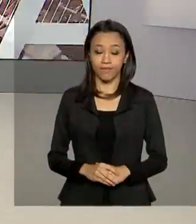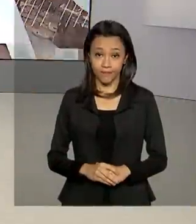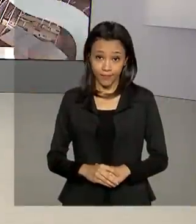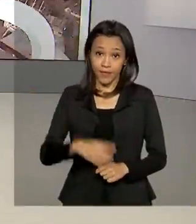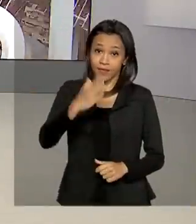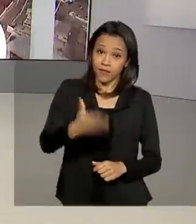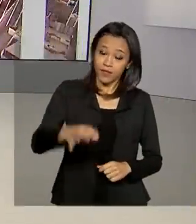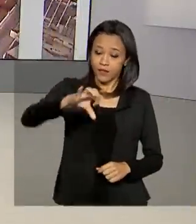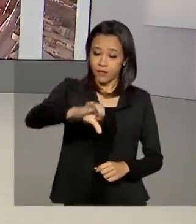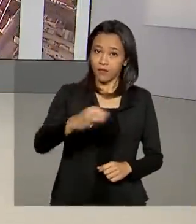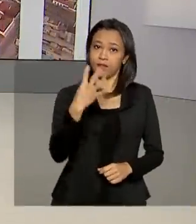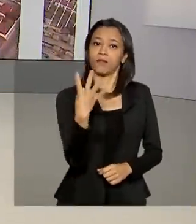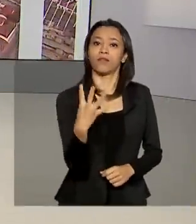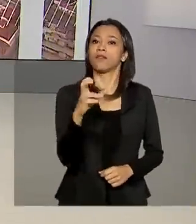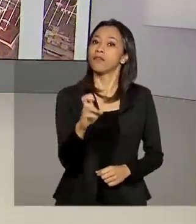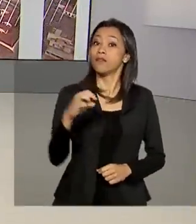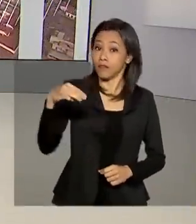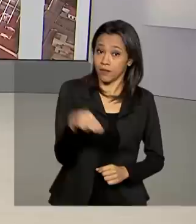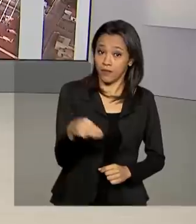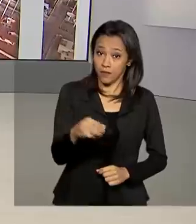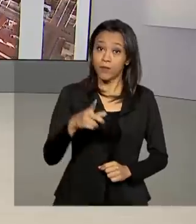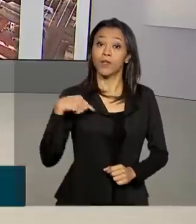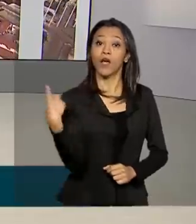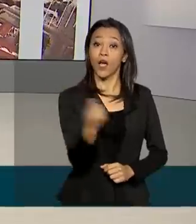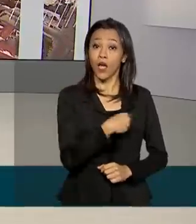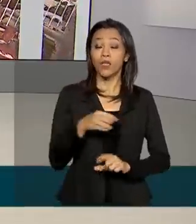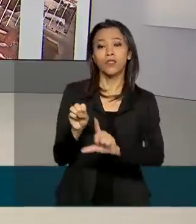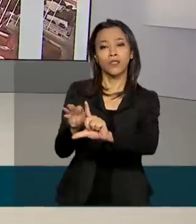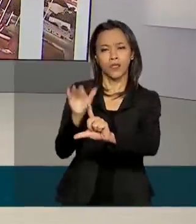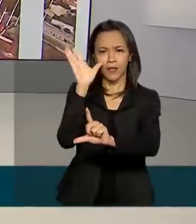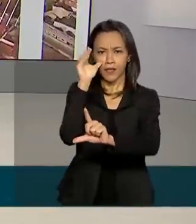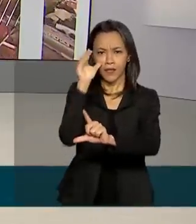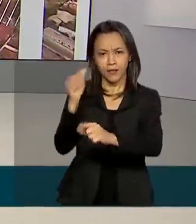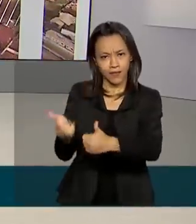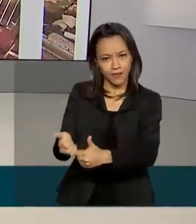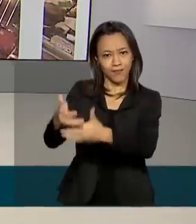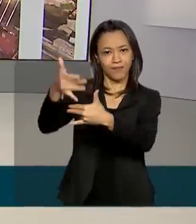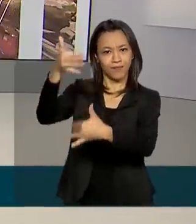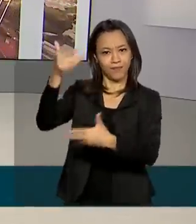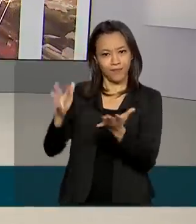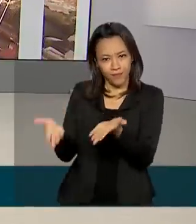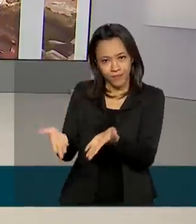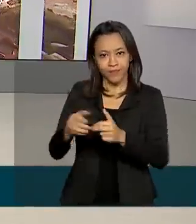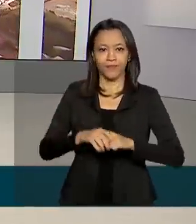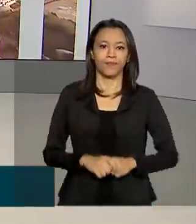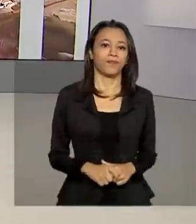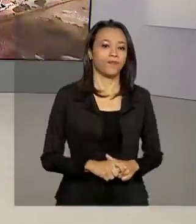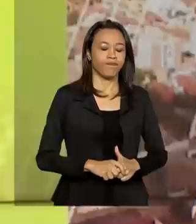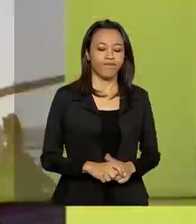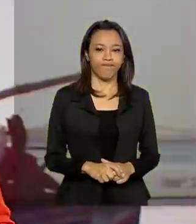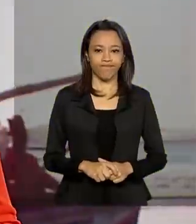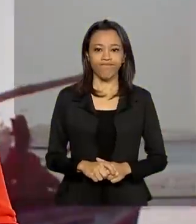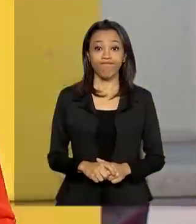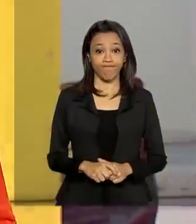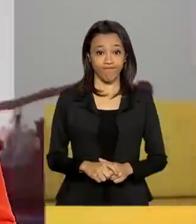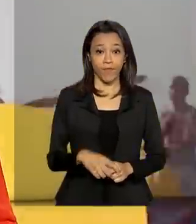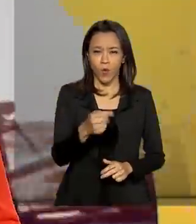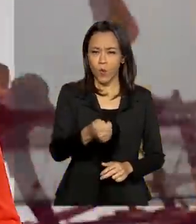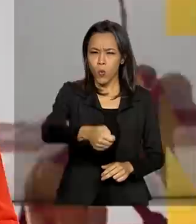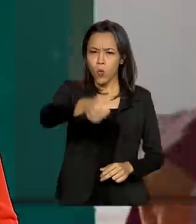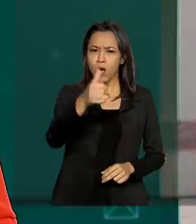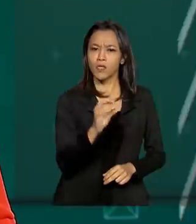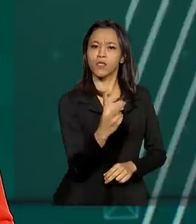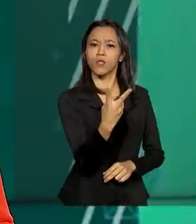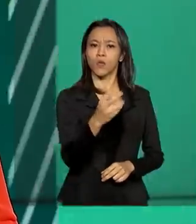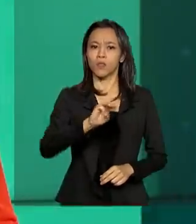São 9 horas e 45 minutos. Nós estamos ao vivo também pelas redes sociais. Quase